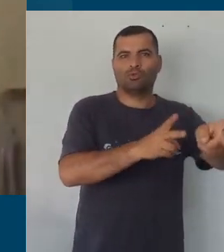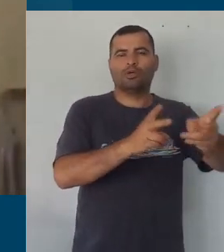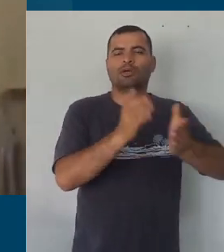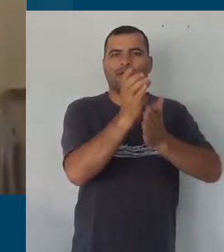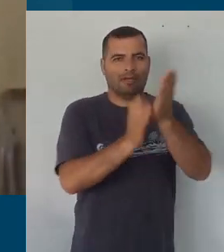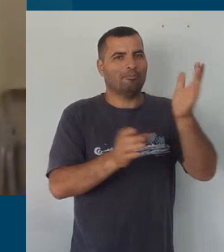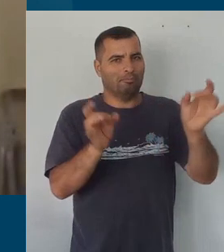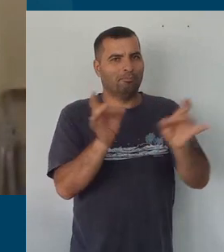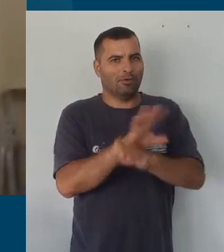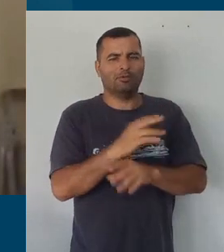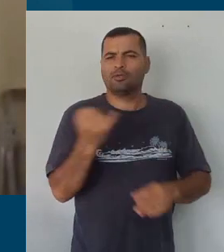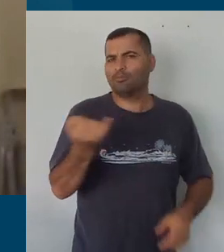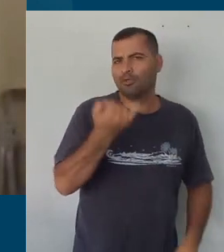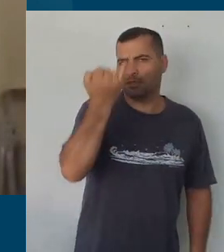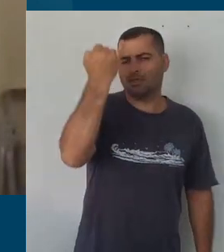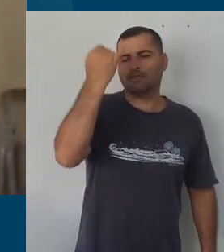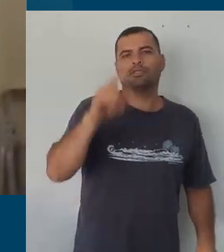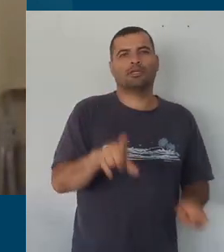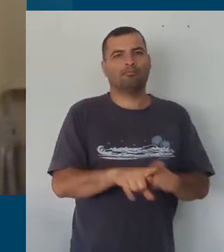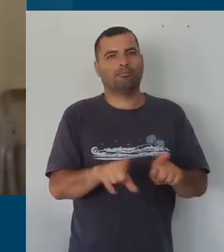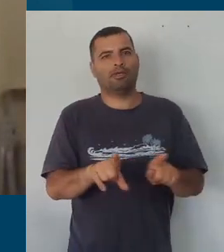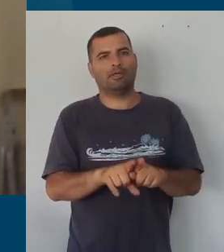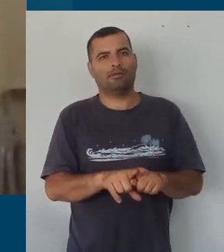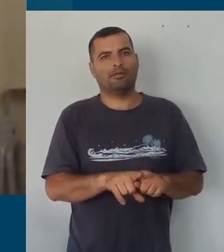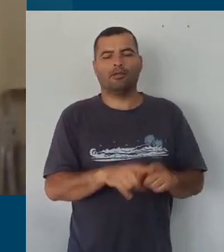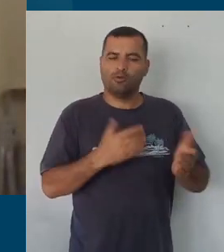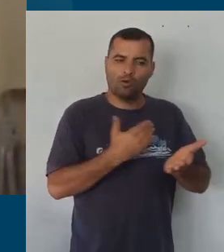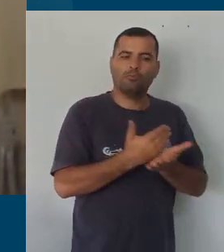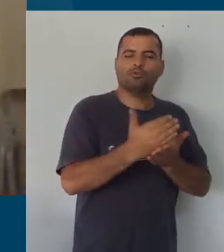fundamentalmente importante isso, colocamos inicialmente.